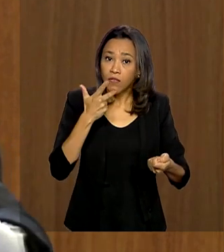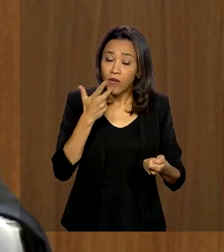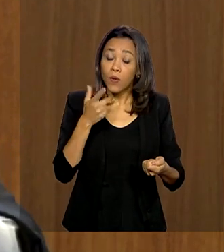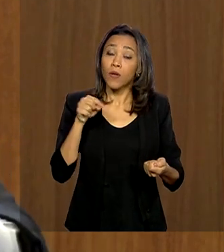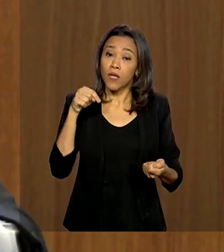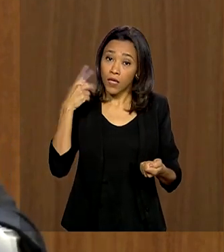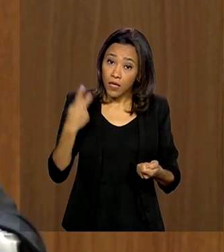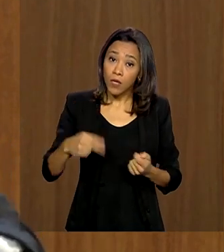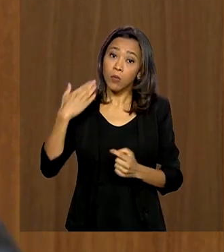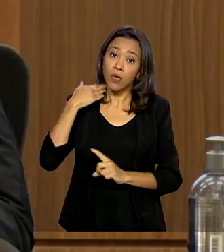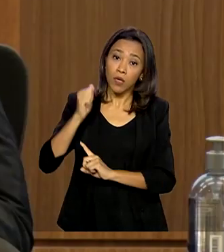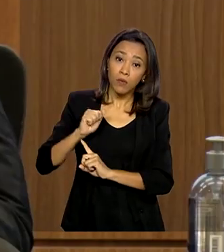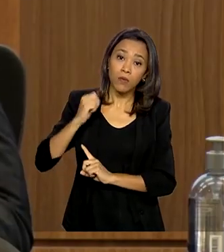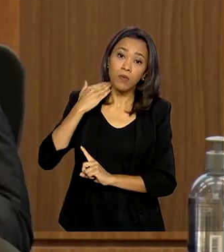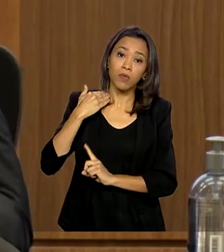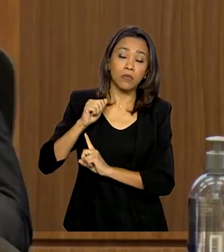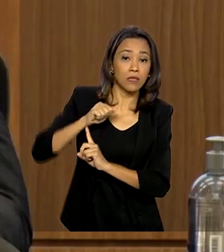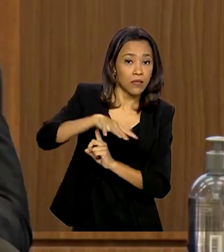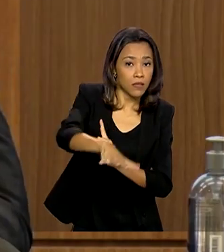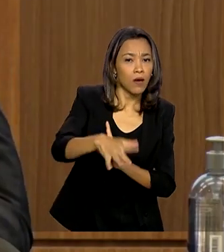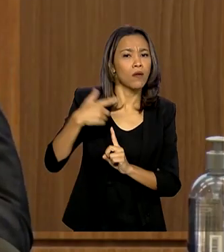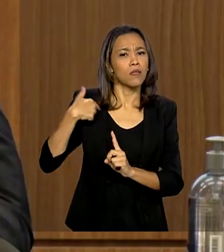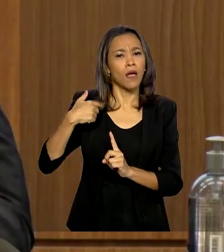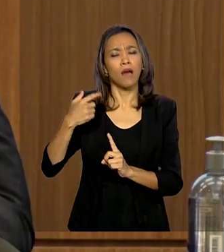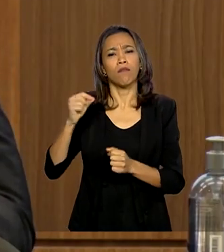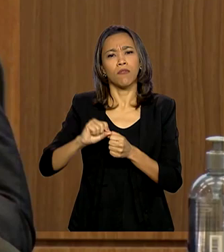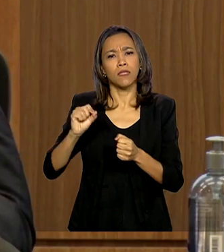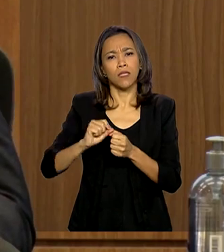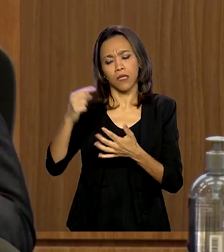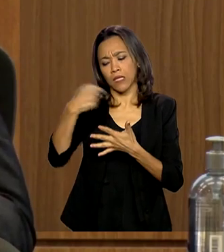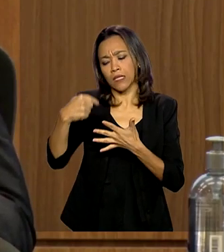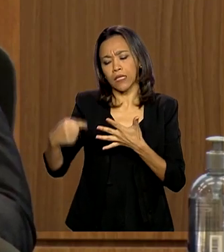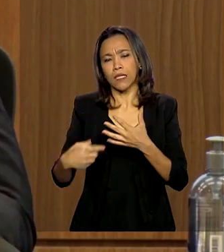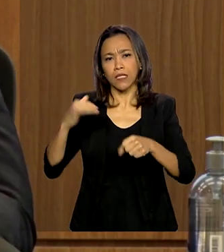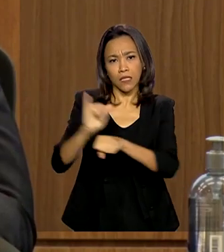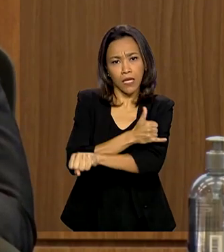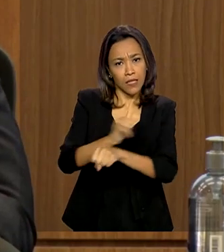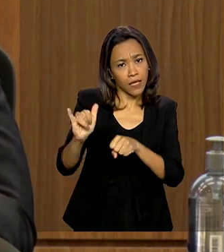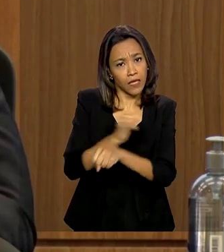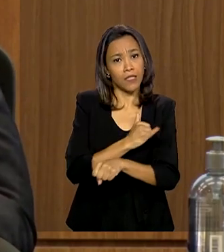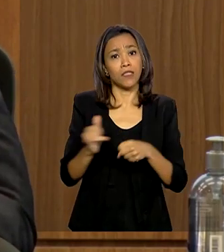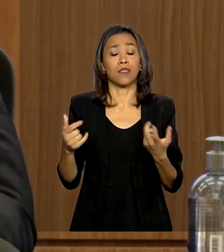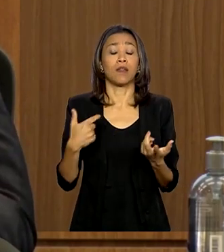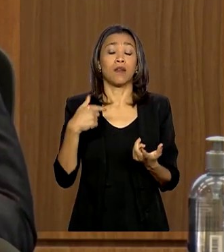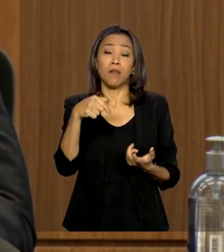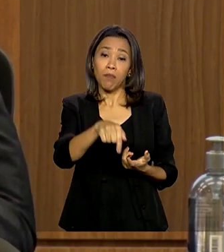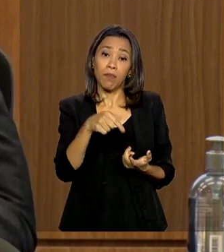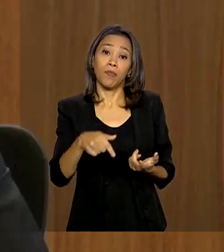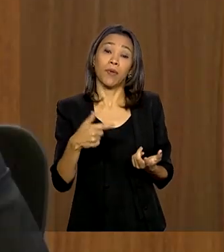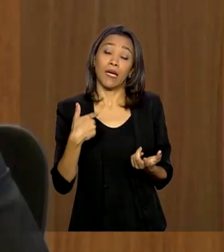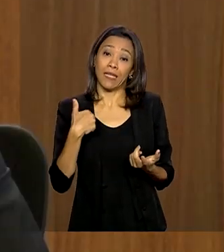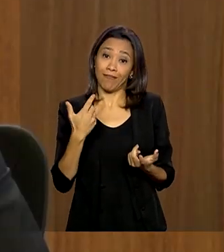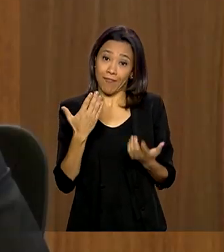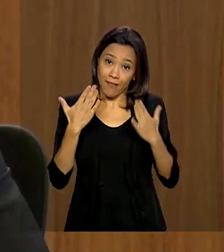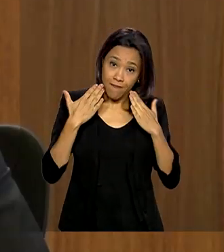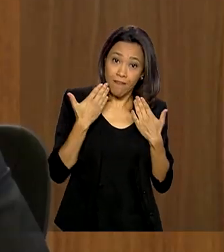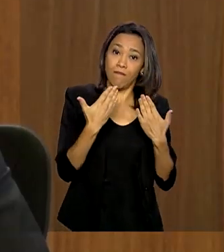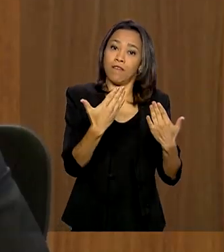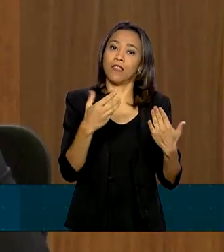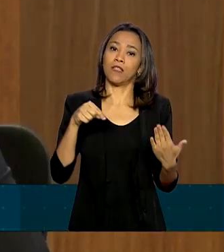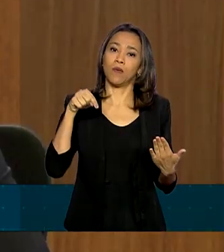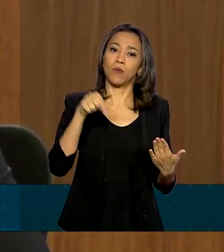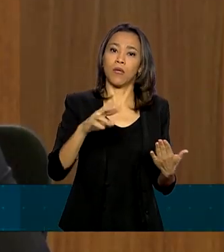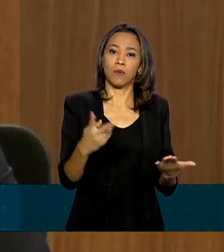está tomando todas as iniciativas necessárias para enfrentar a crise causada pelo vírus. O Banco Central